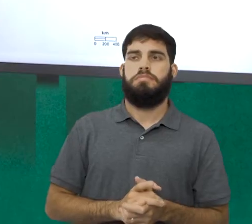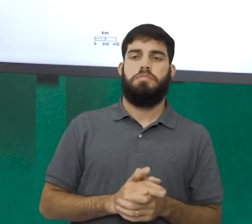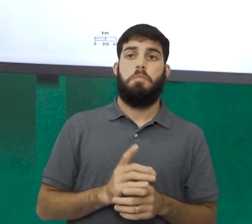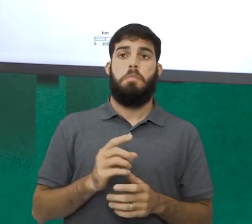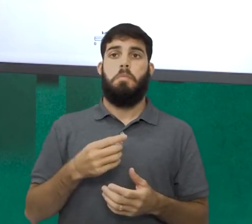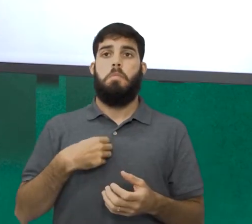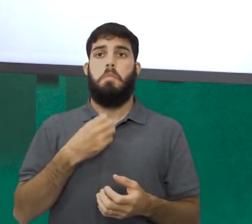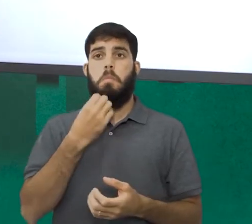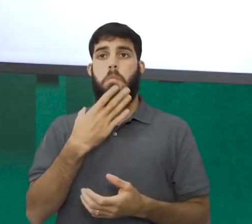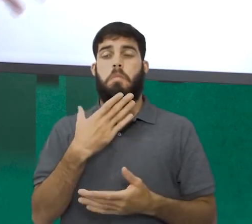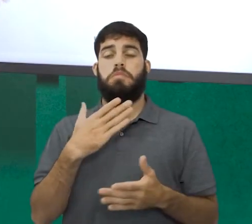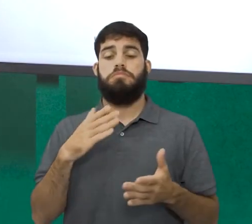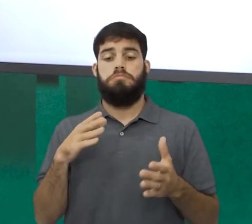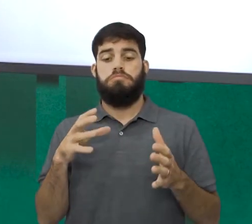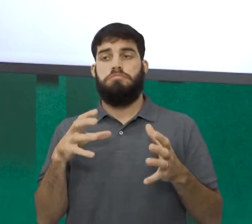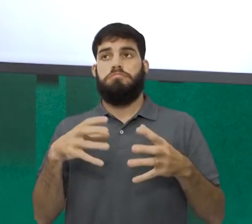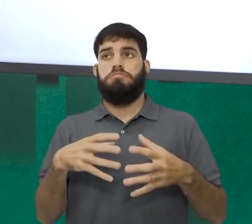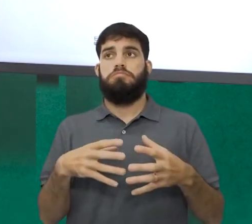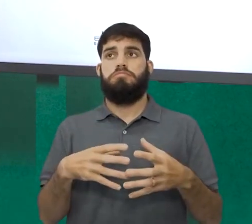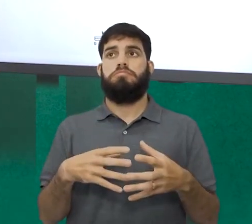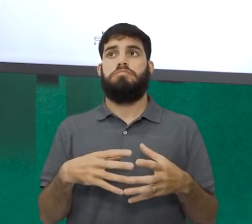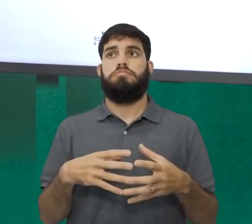brasileiros deram-se para...